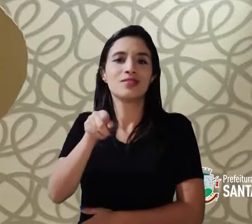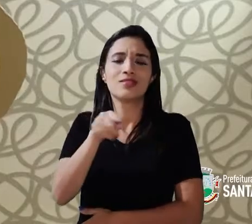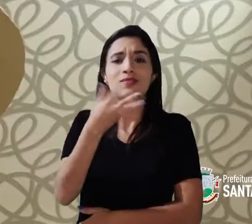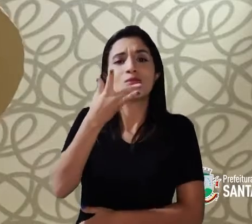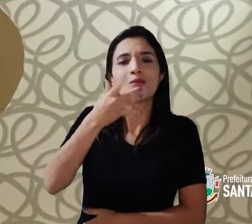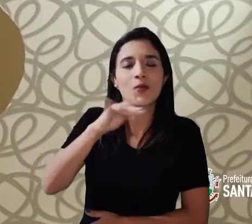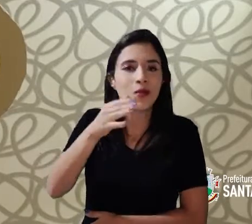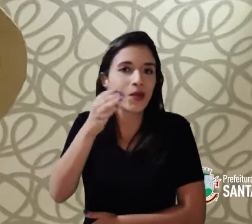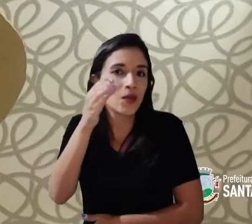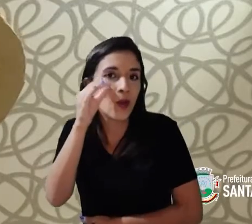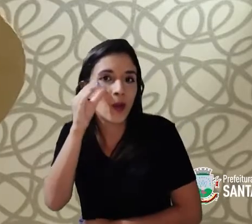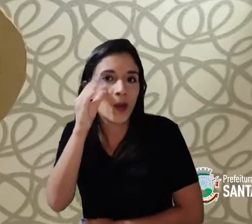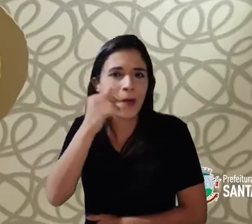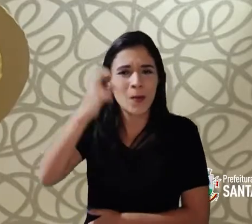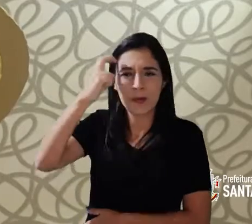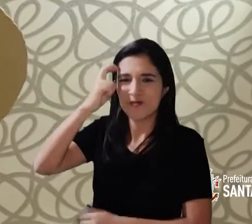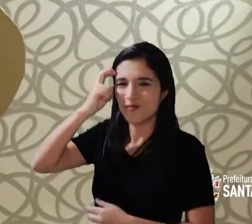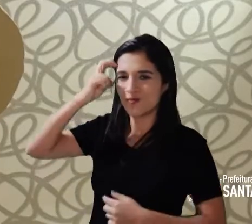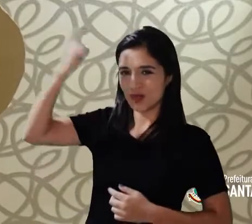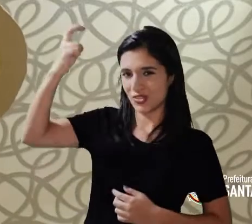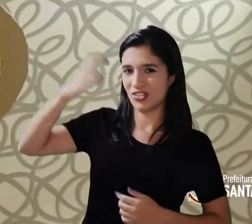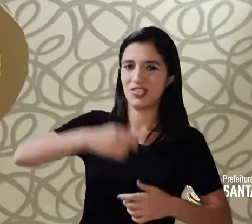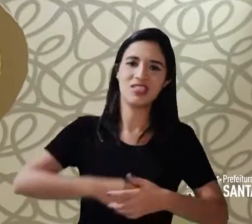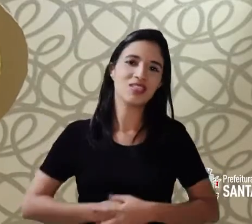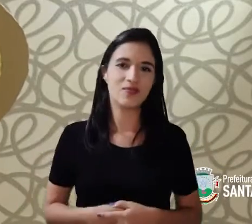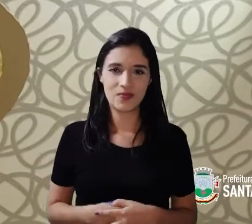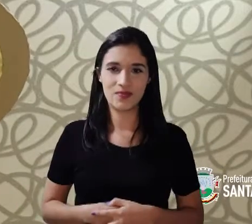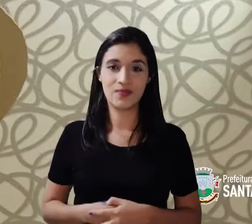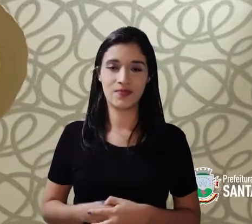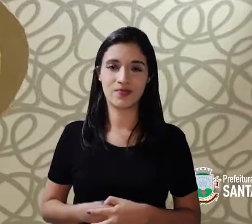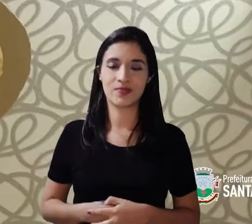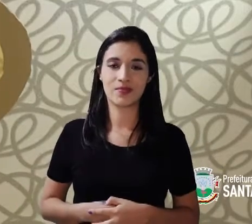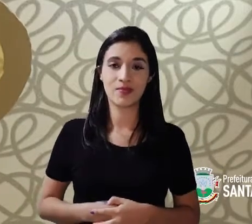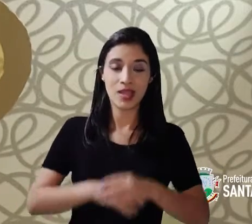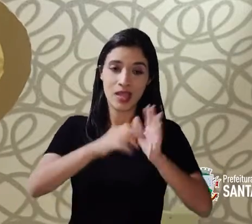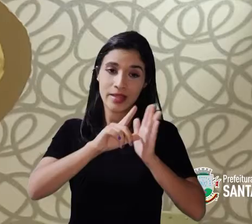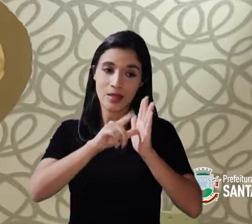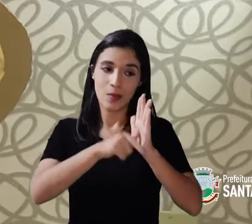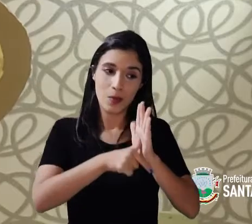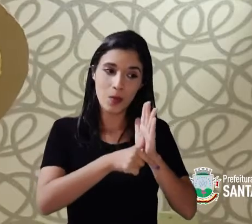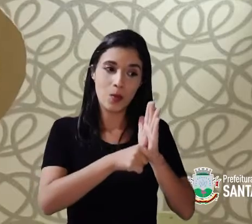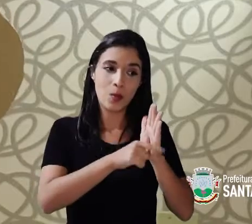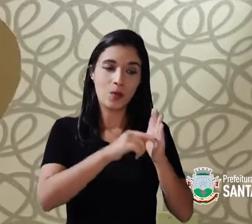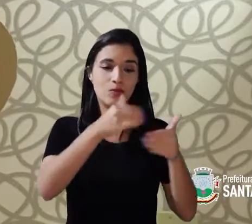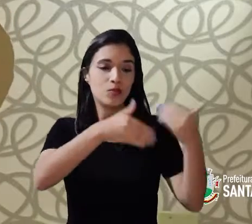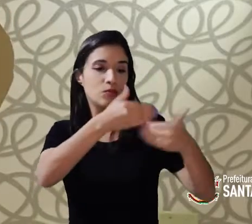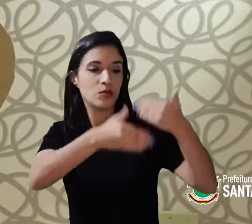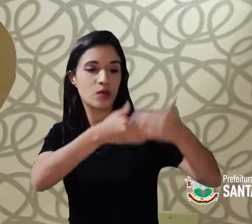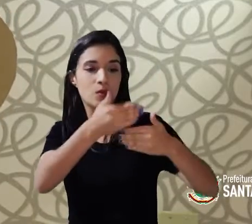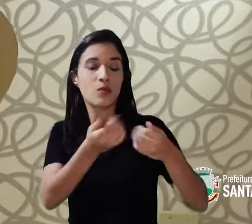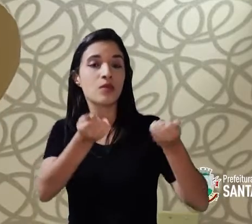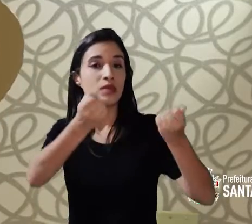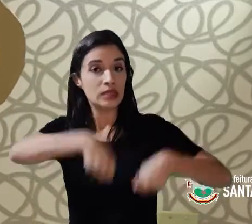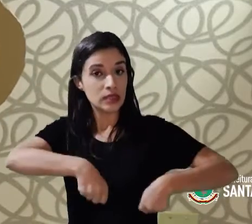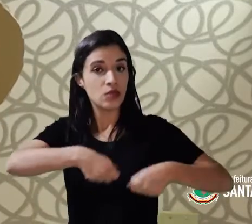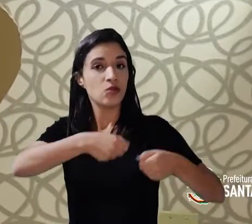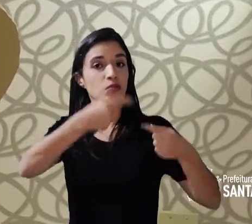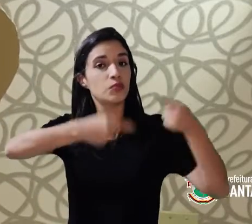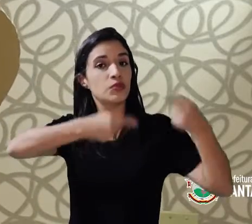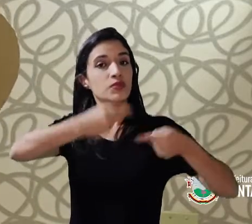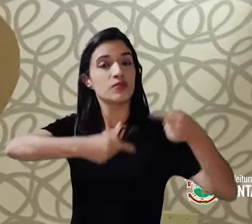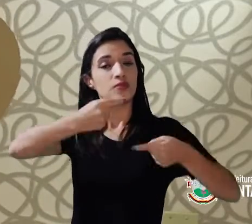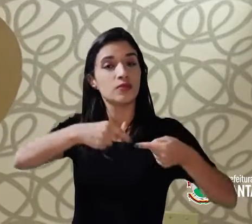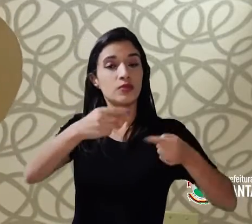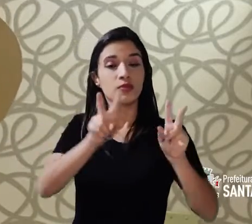vocês são crianças curiosas, muito espertas e após cada descoberta, poderão